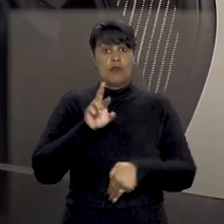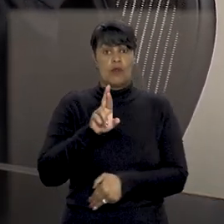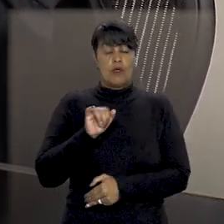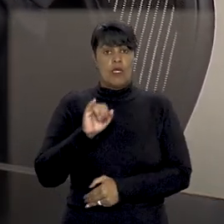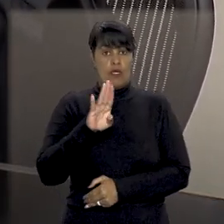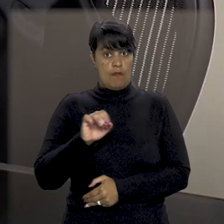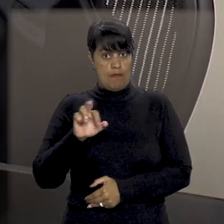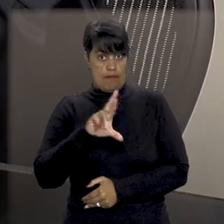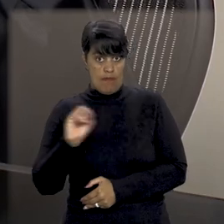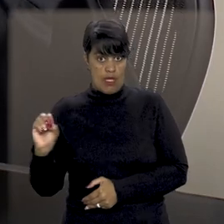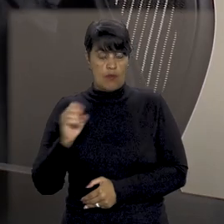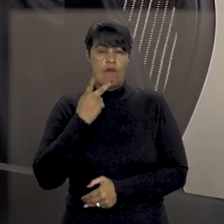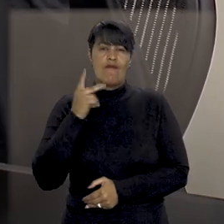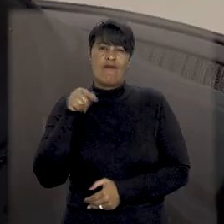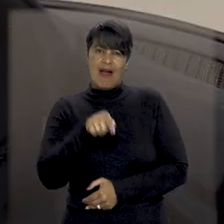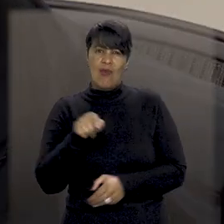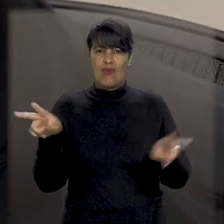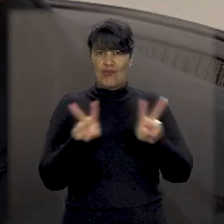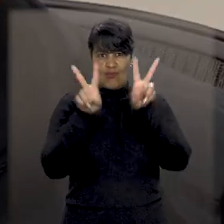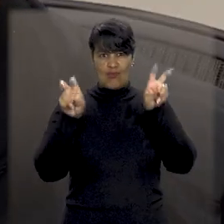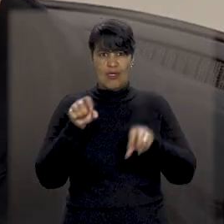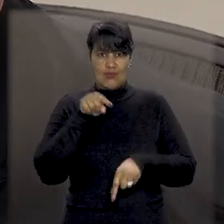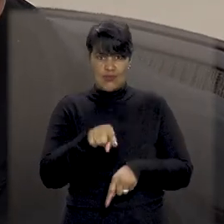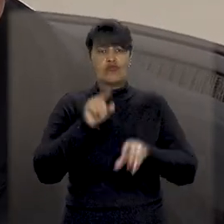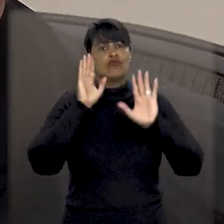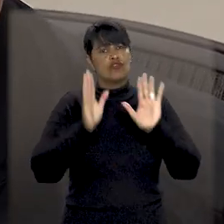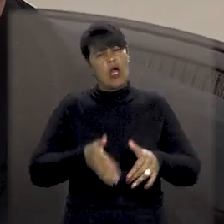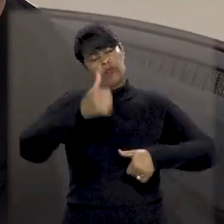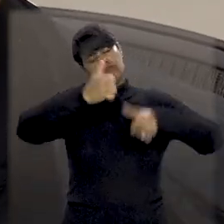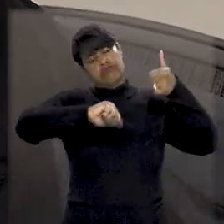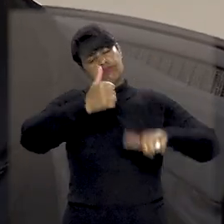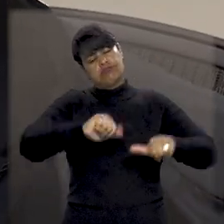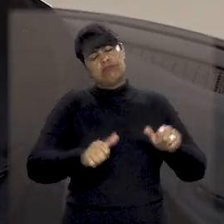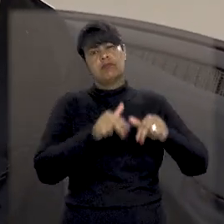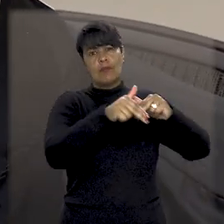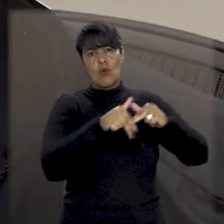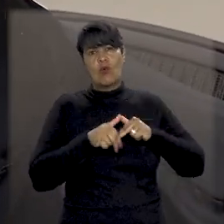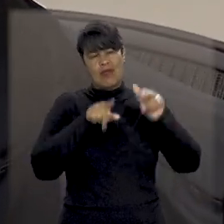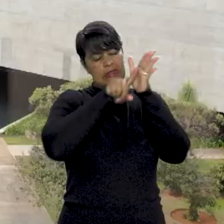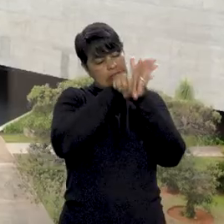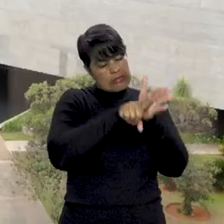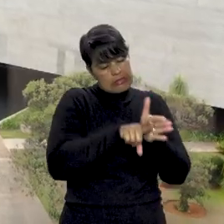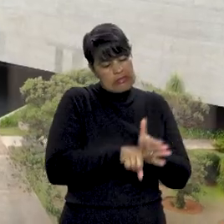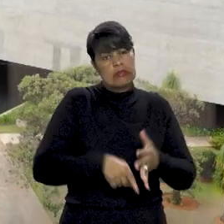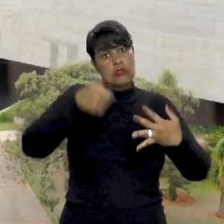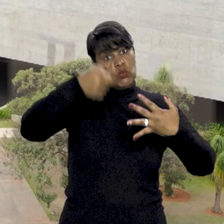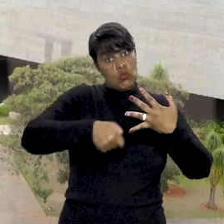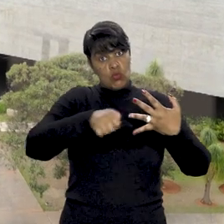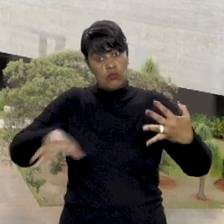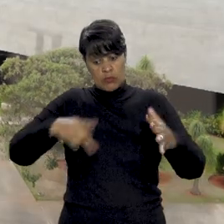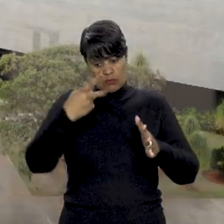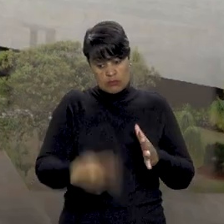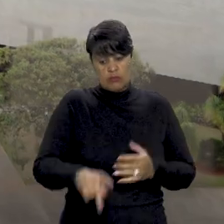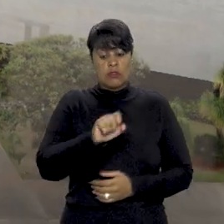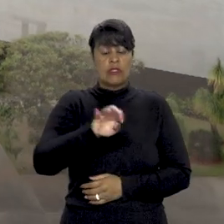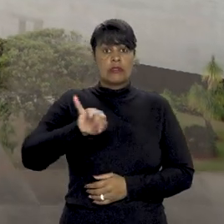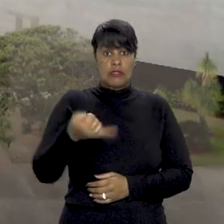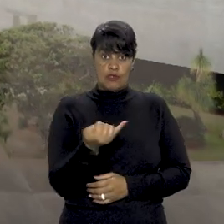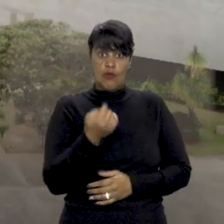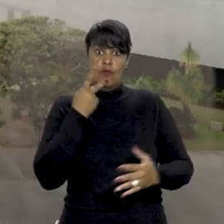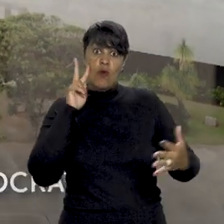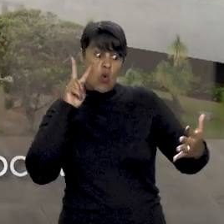repetitivo da matéria foi verificado a partir de pesquisa à base de jurisprudência STJ, que recuperou pelo menos